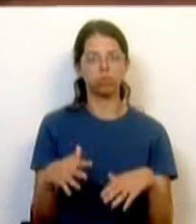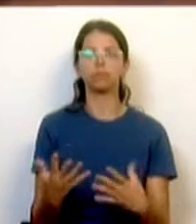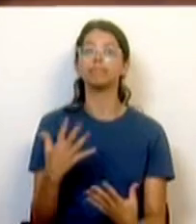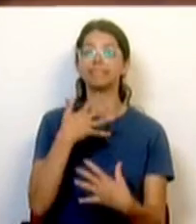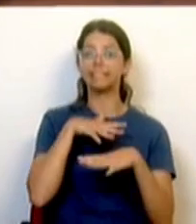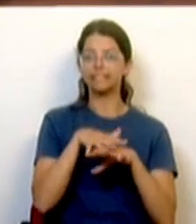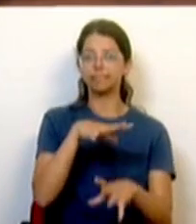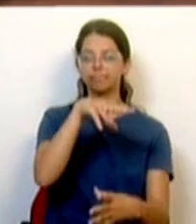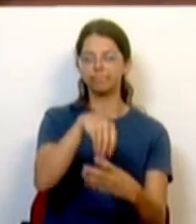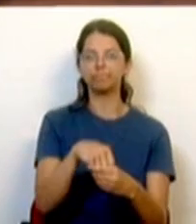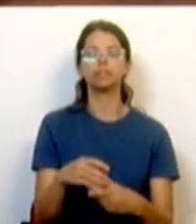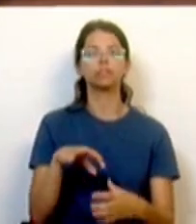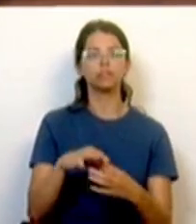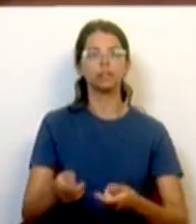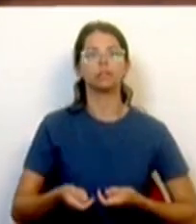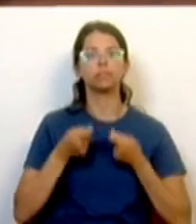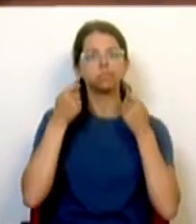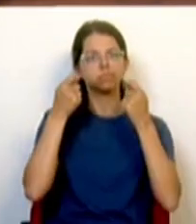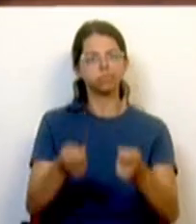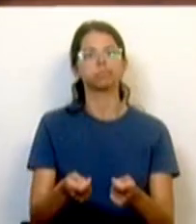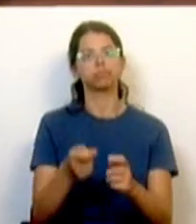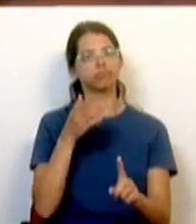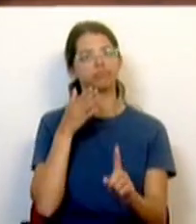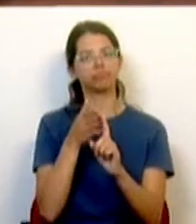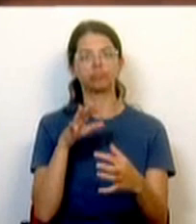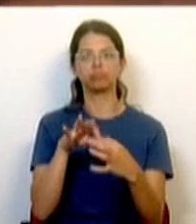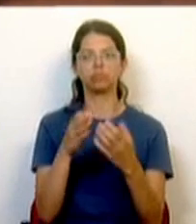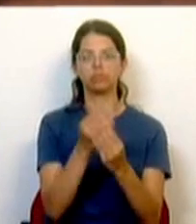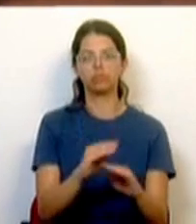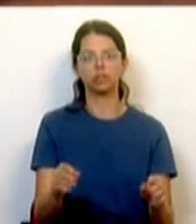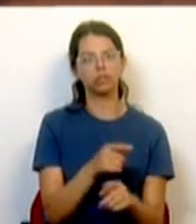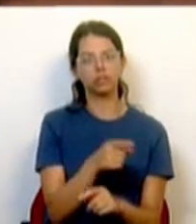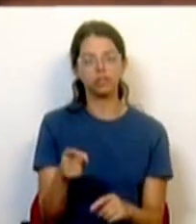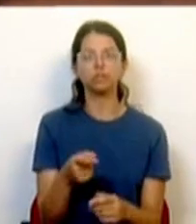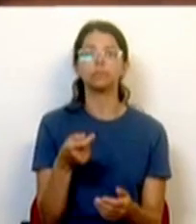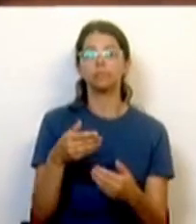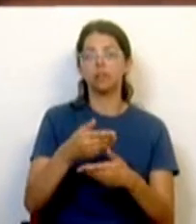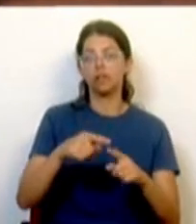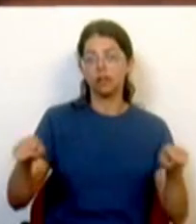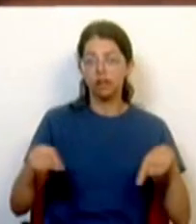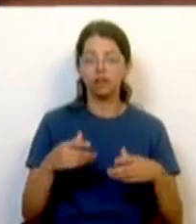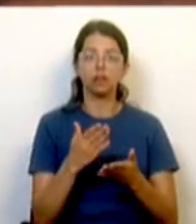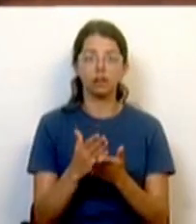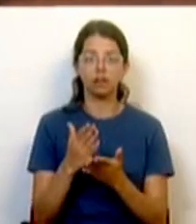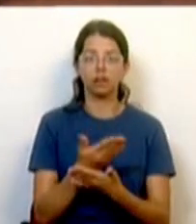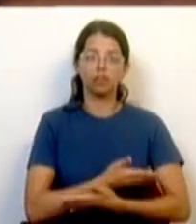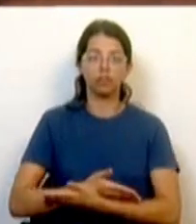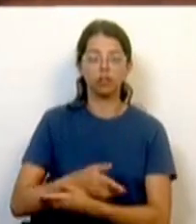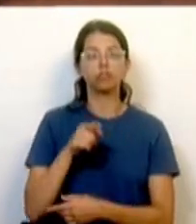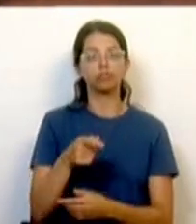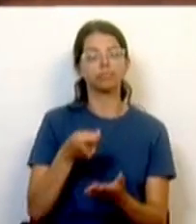de investimento decisivo nas crianças, em que a gratuidade das cresces é mais uma das medidas